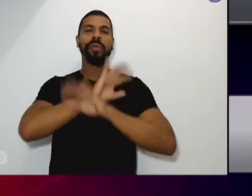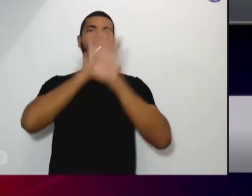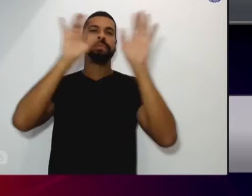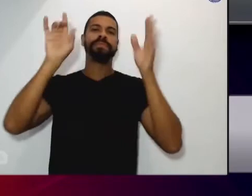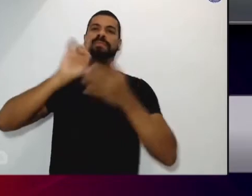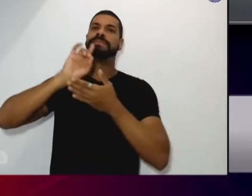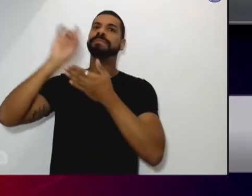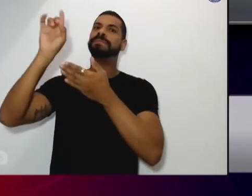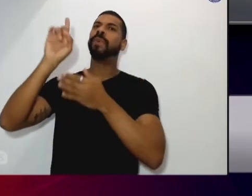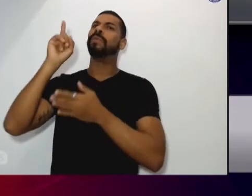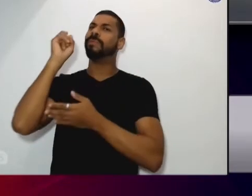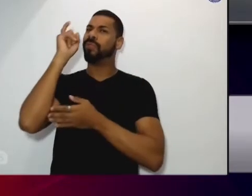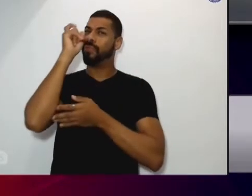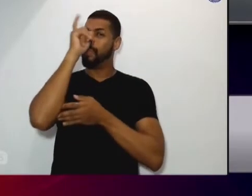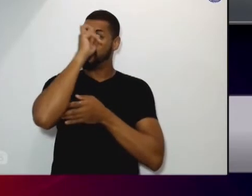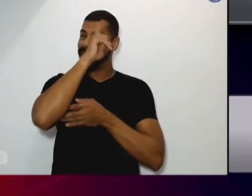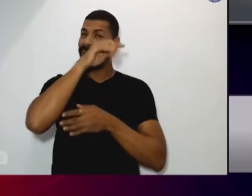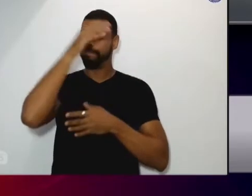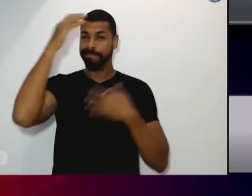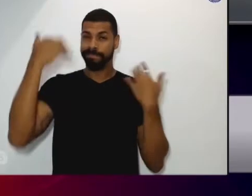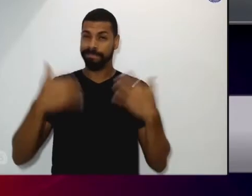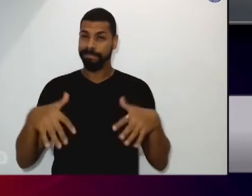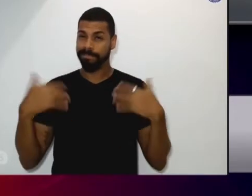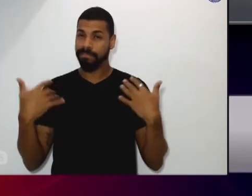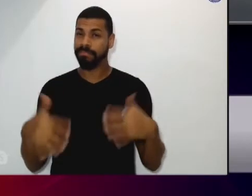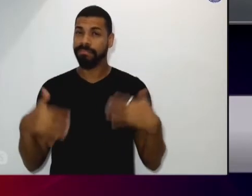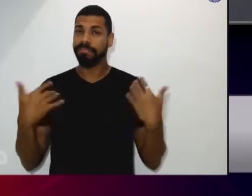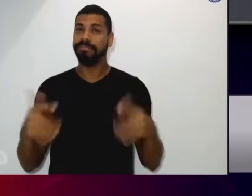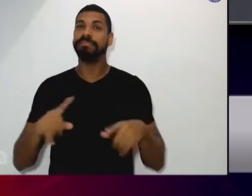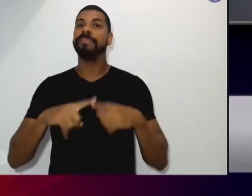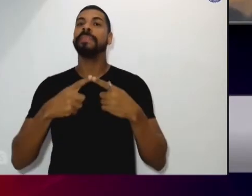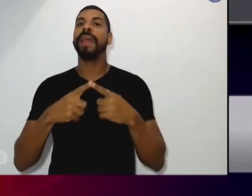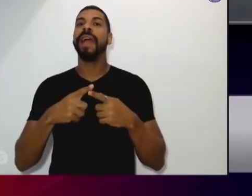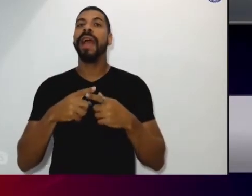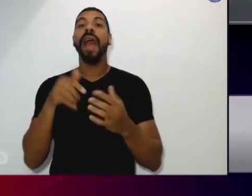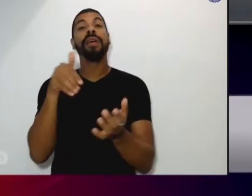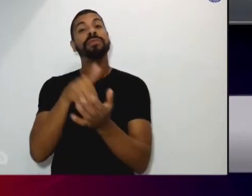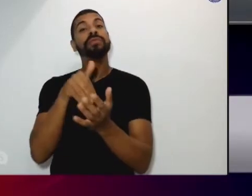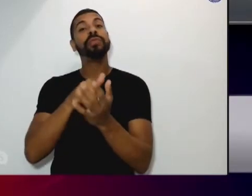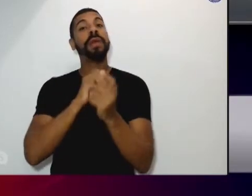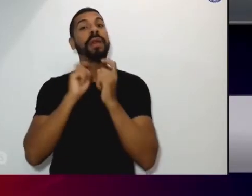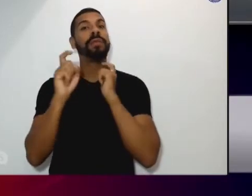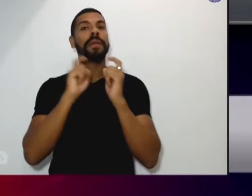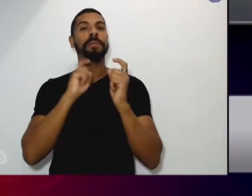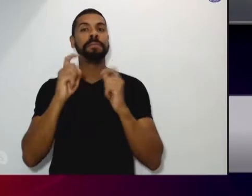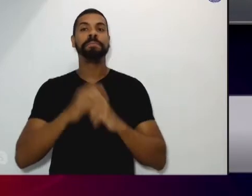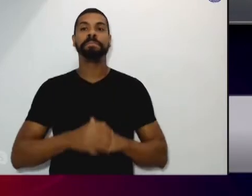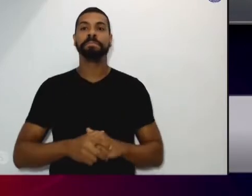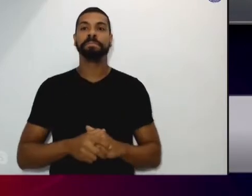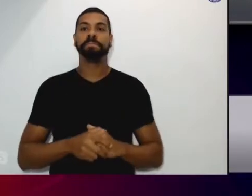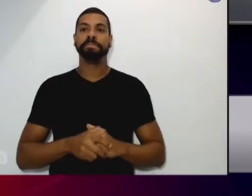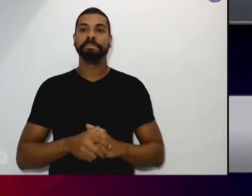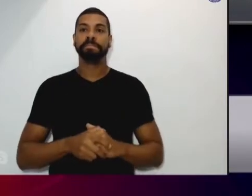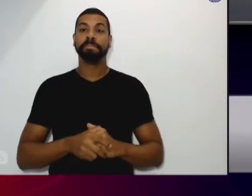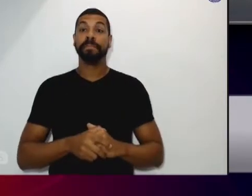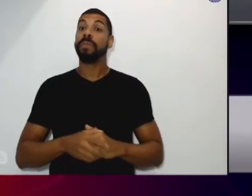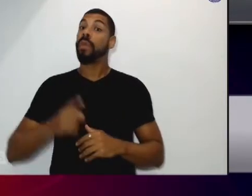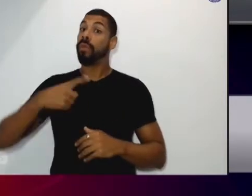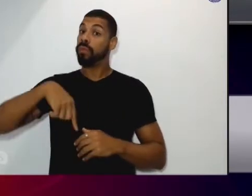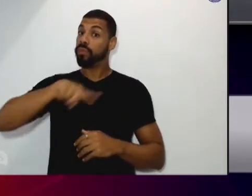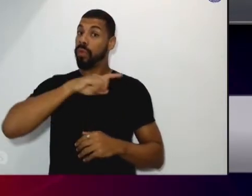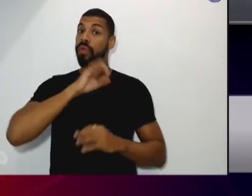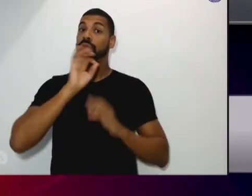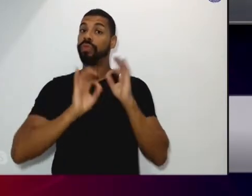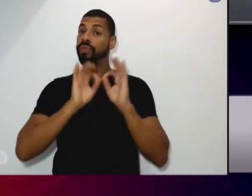difícil mas essas são as últimas reuniões vamos lá nós encaminhamos um projeto de lei para